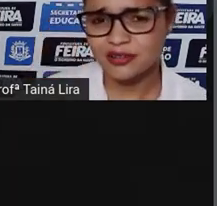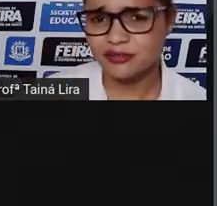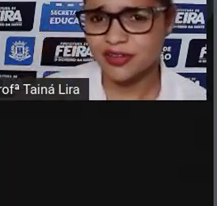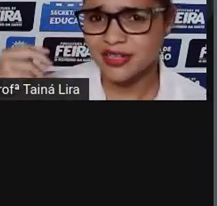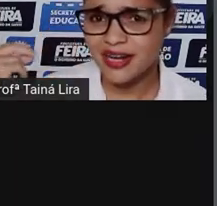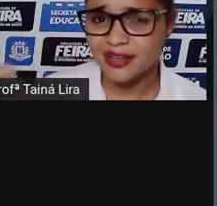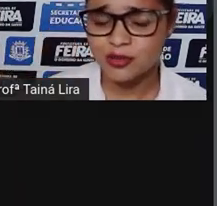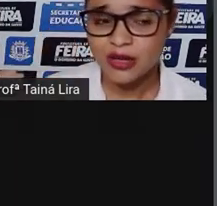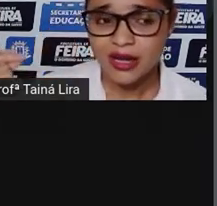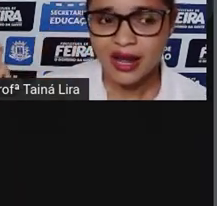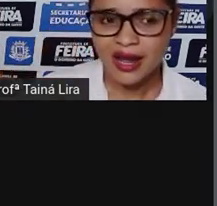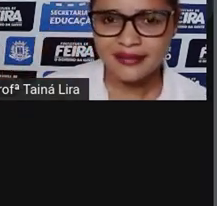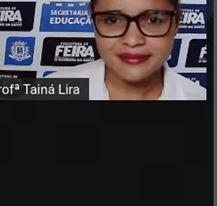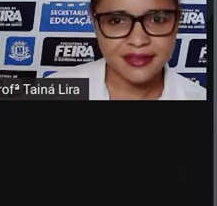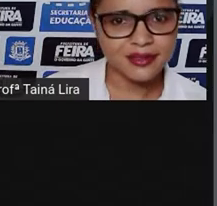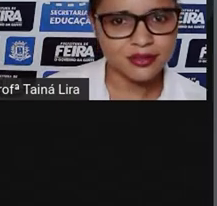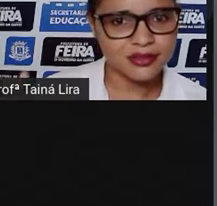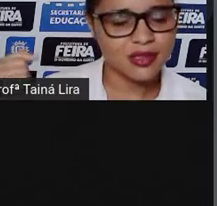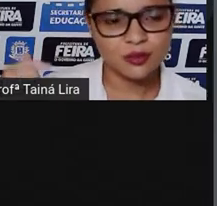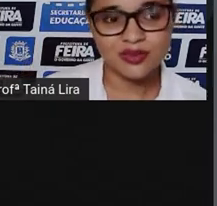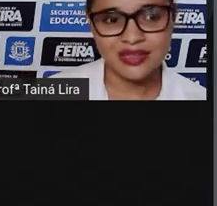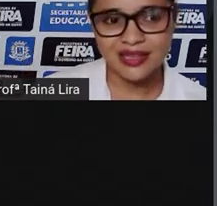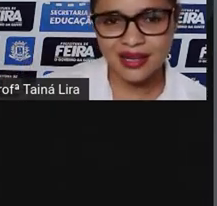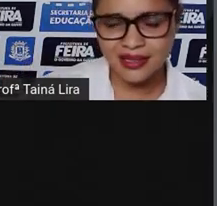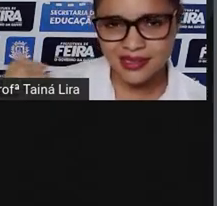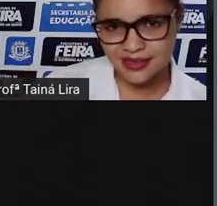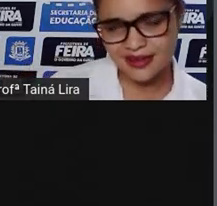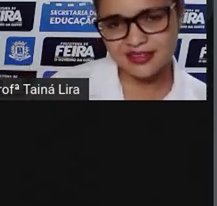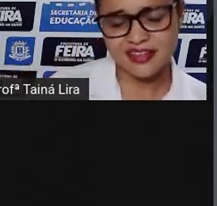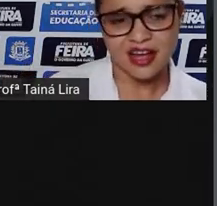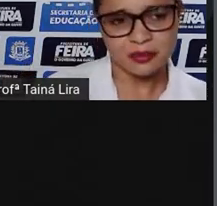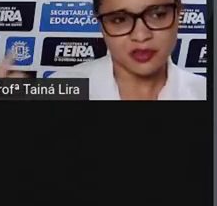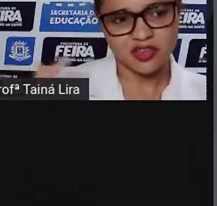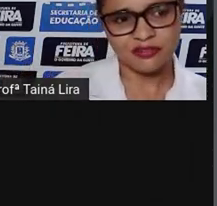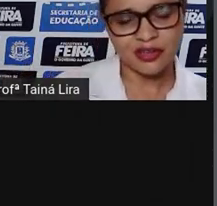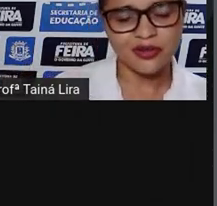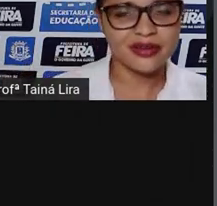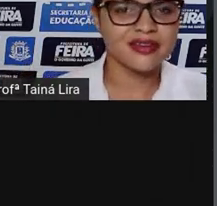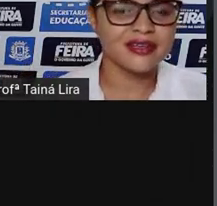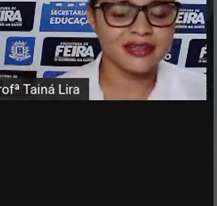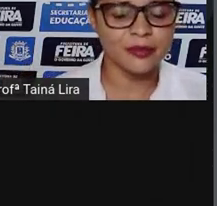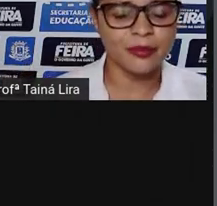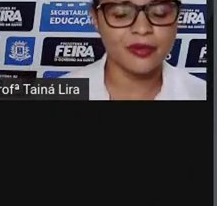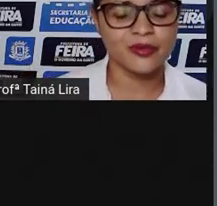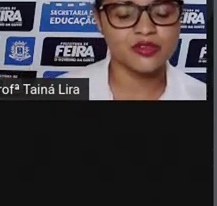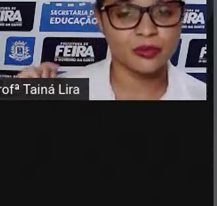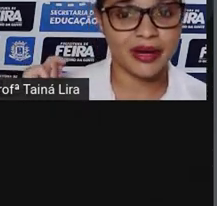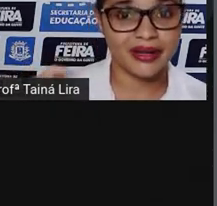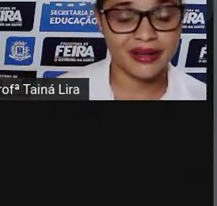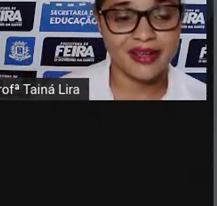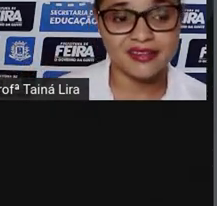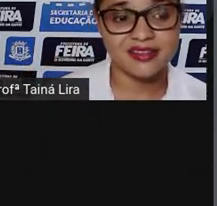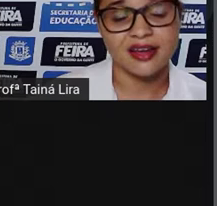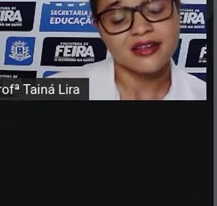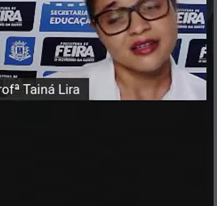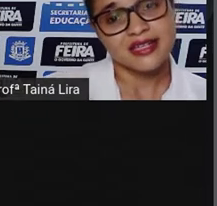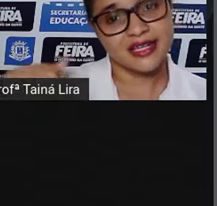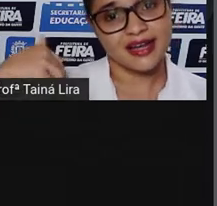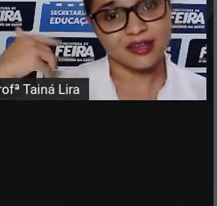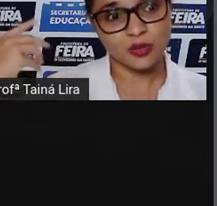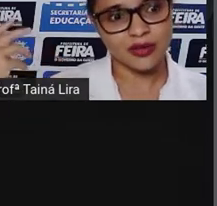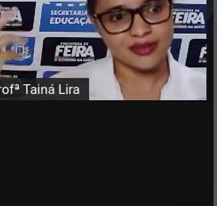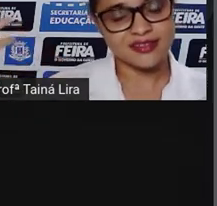o teatro foi criado há tanto tempo lá na Grécia. A Pró já falou aqui, né, um pouquinho sobre a Grécia,